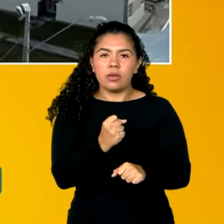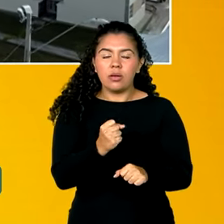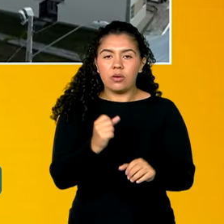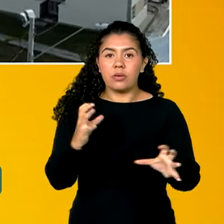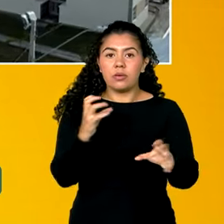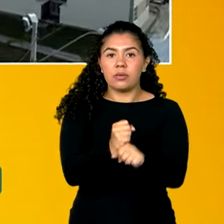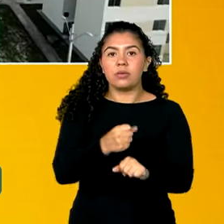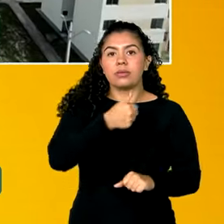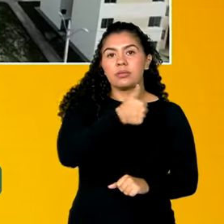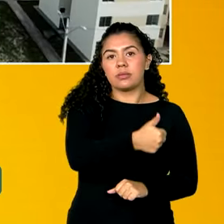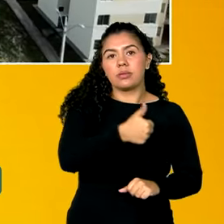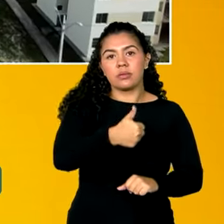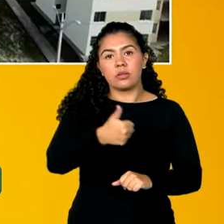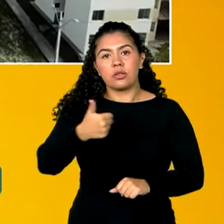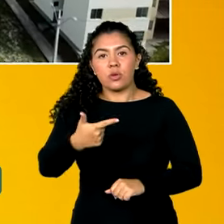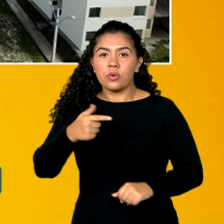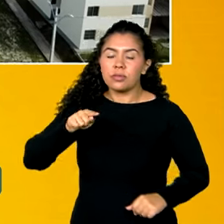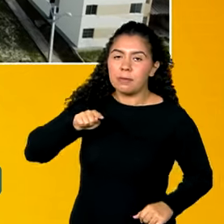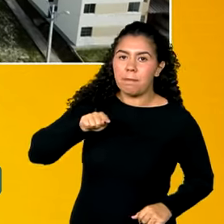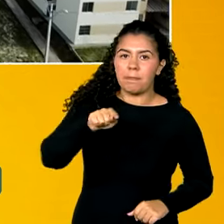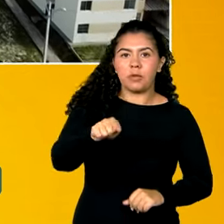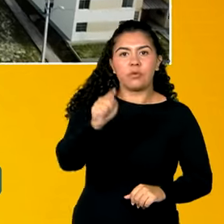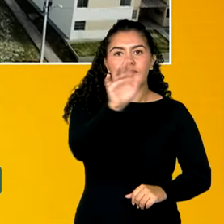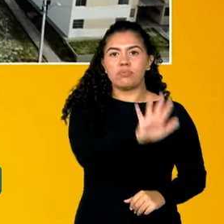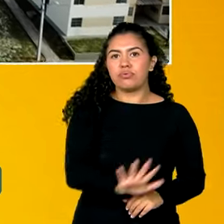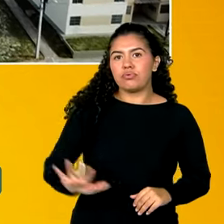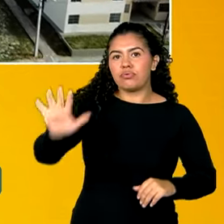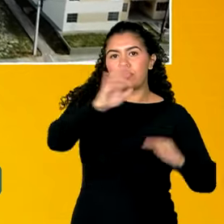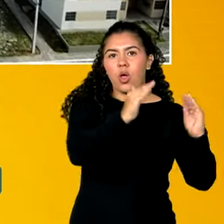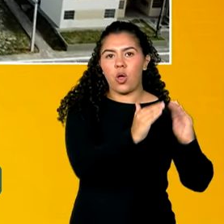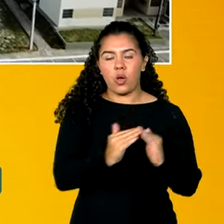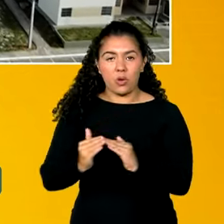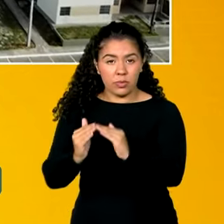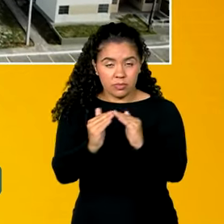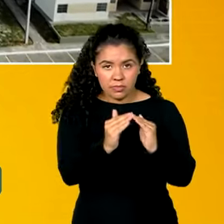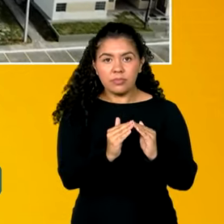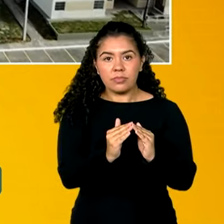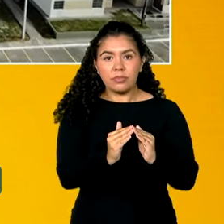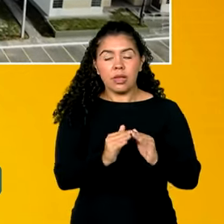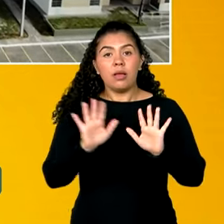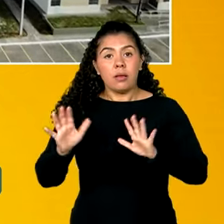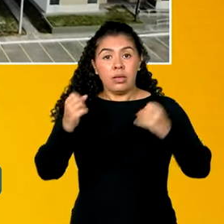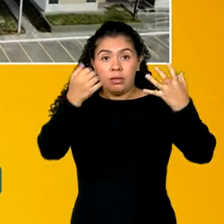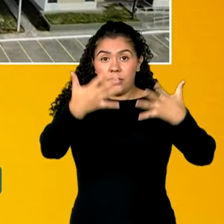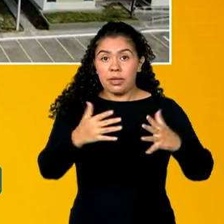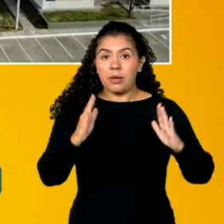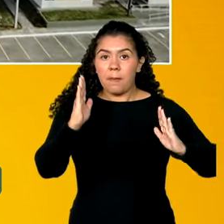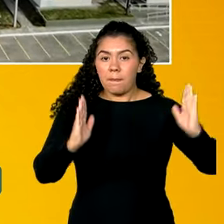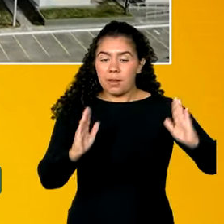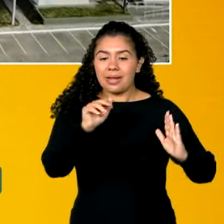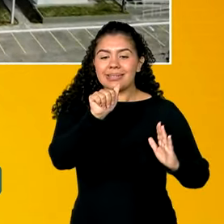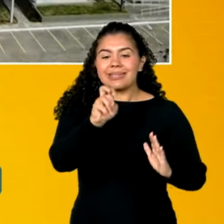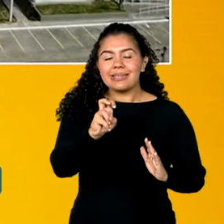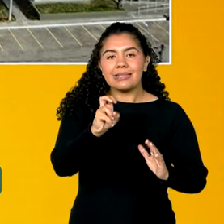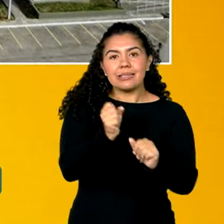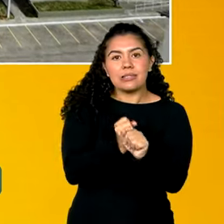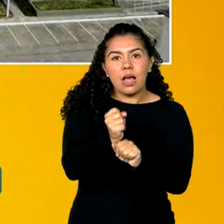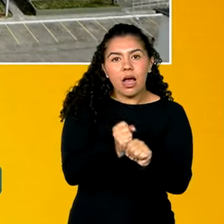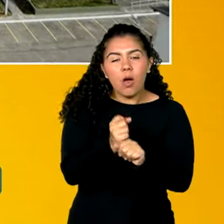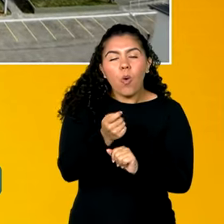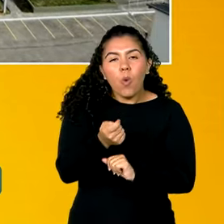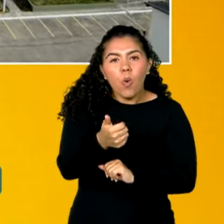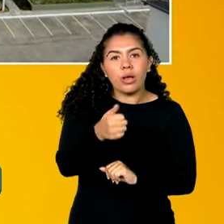mil moradias em todo o país. Segundo o governo, em 15 anos, quase 8